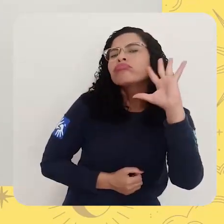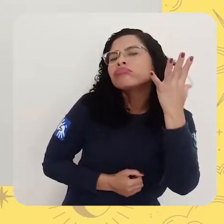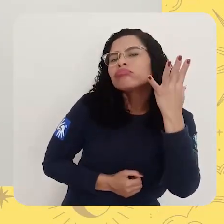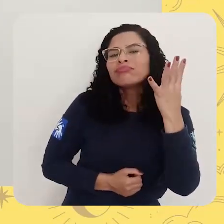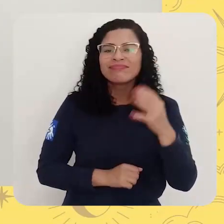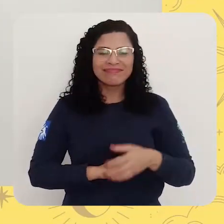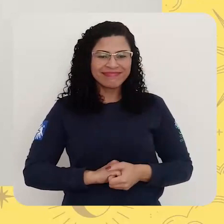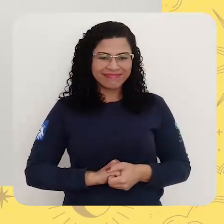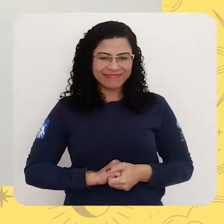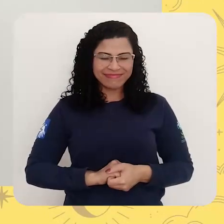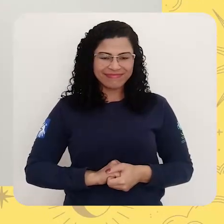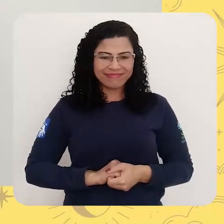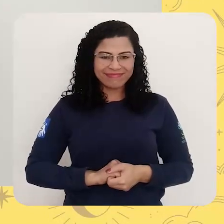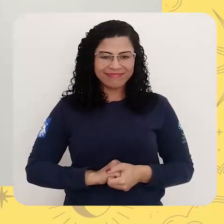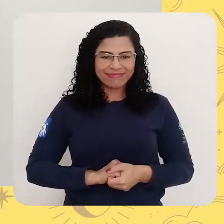isso acontece.